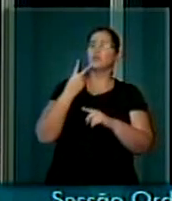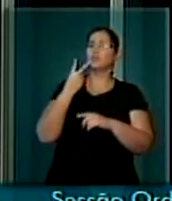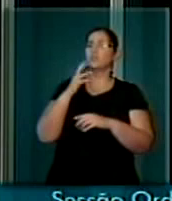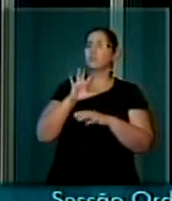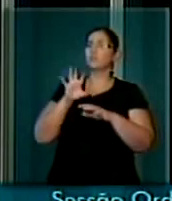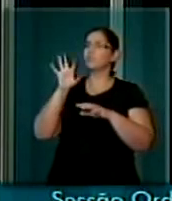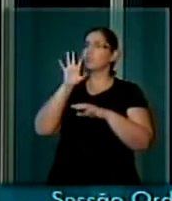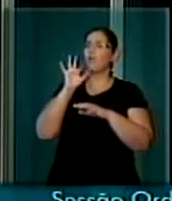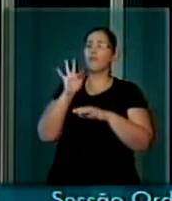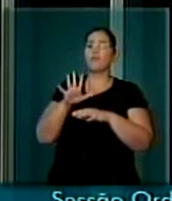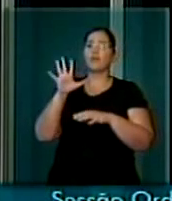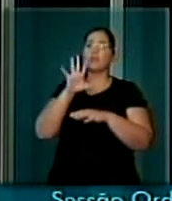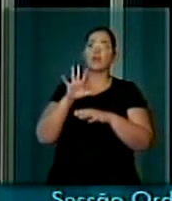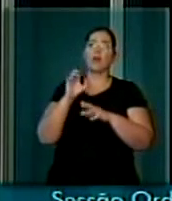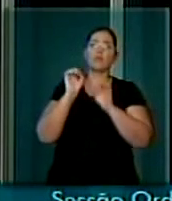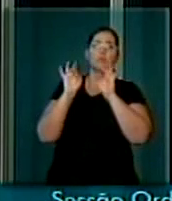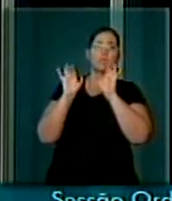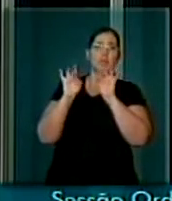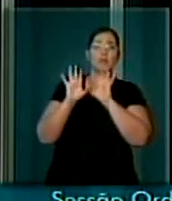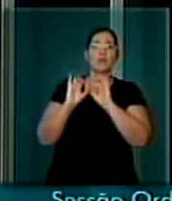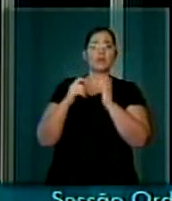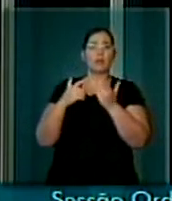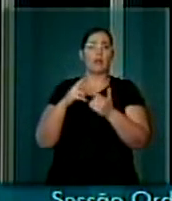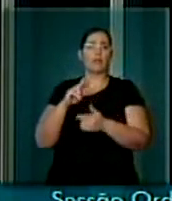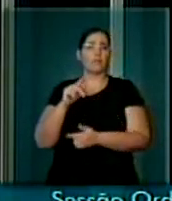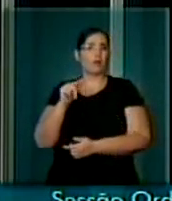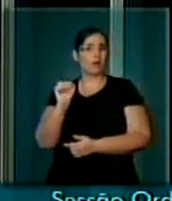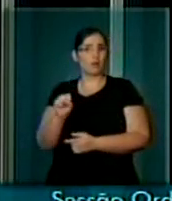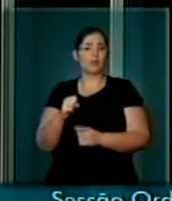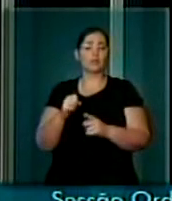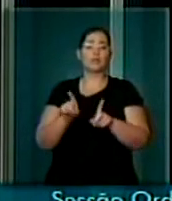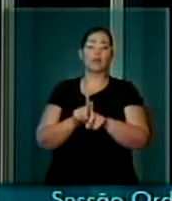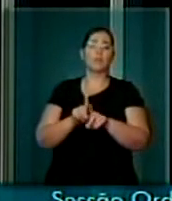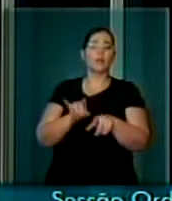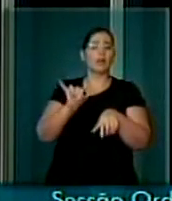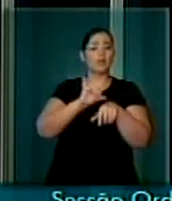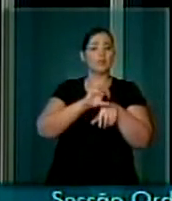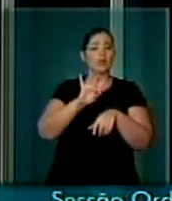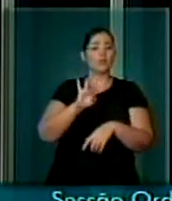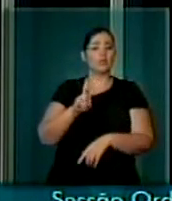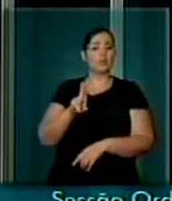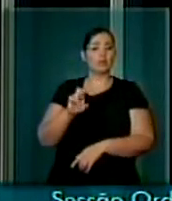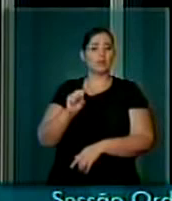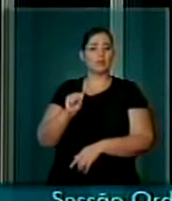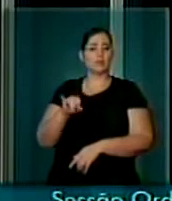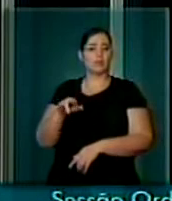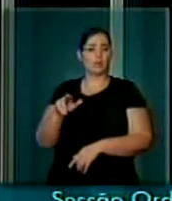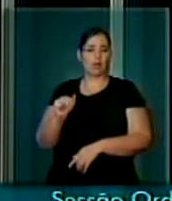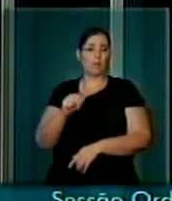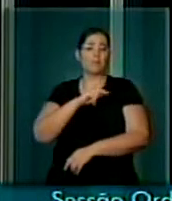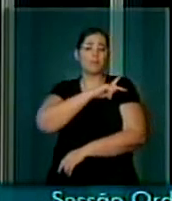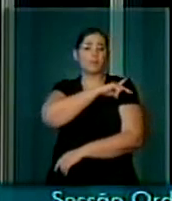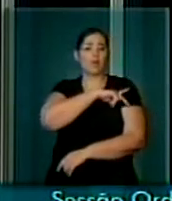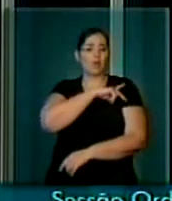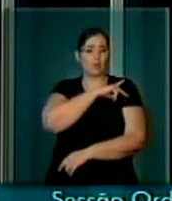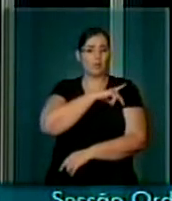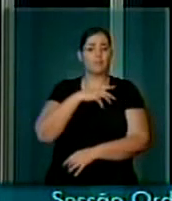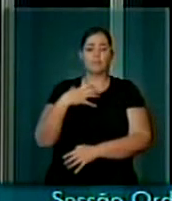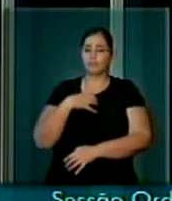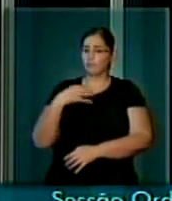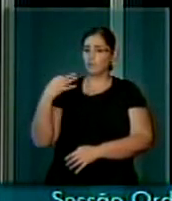federais especializadas, claro, da capital, Terezina. Tenho certeza